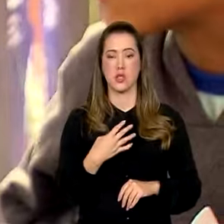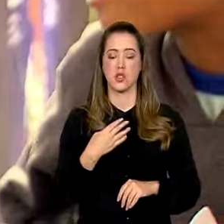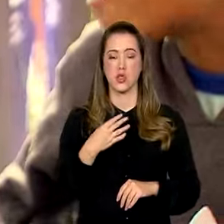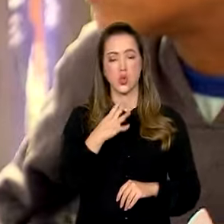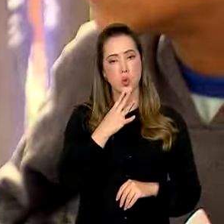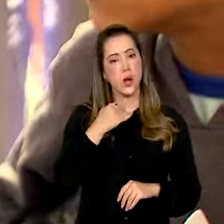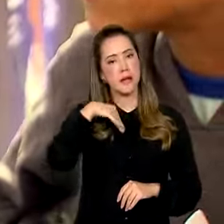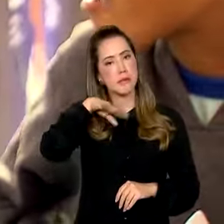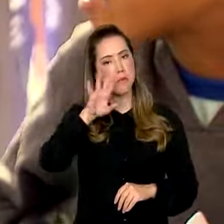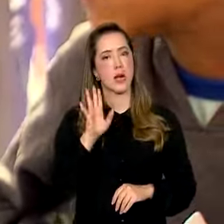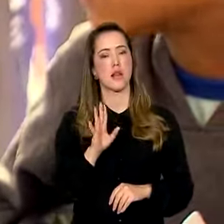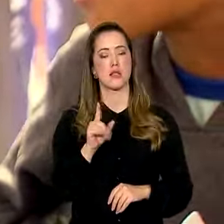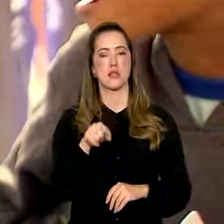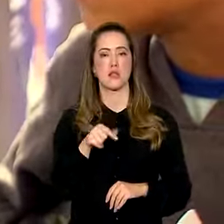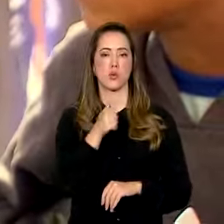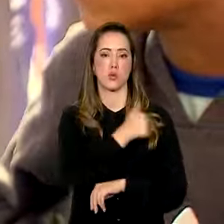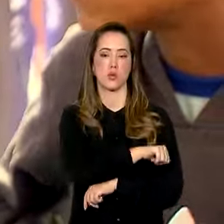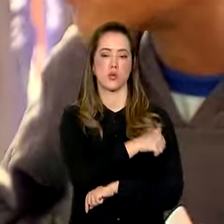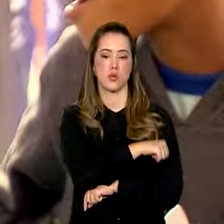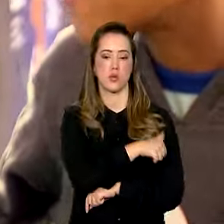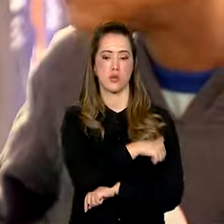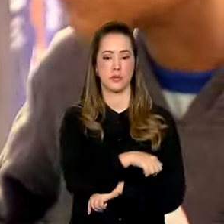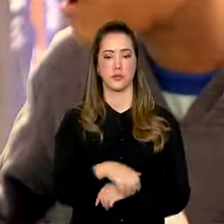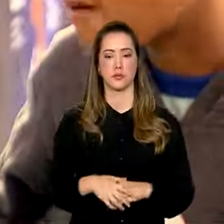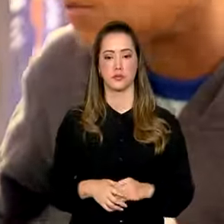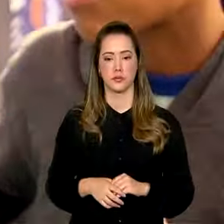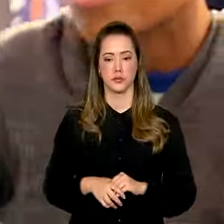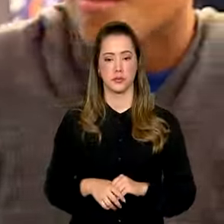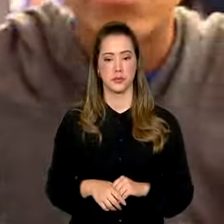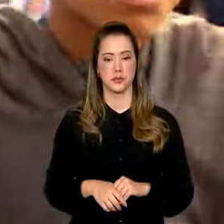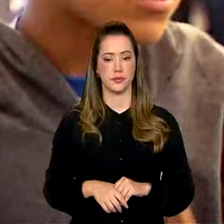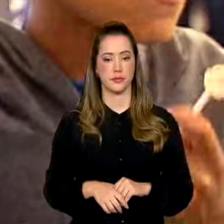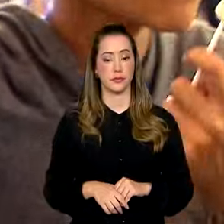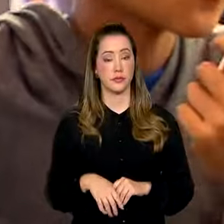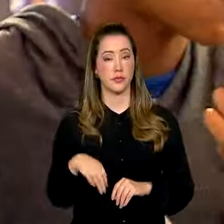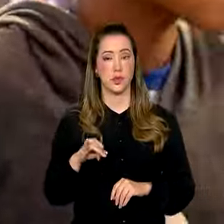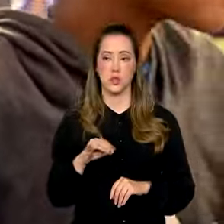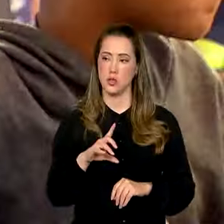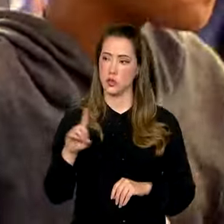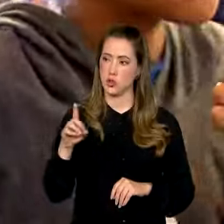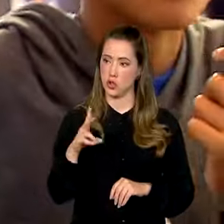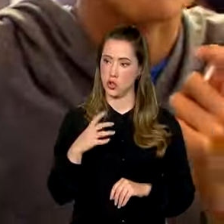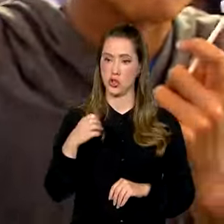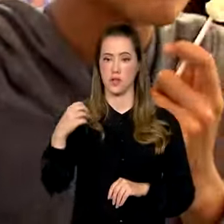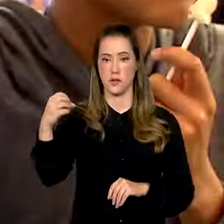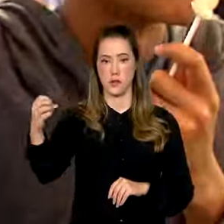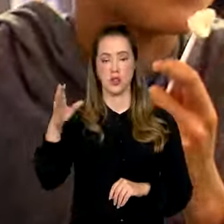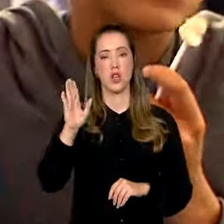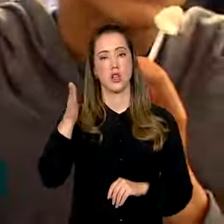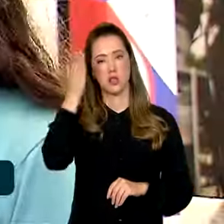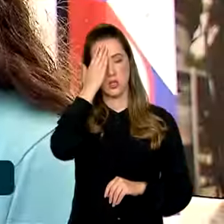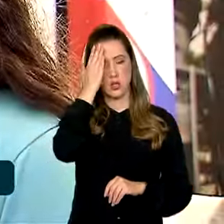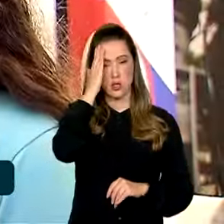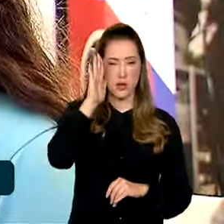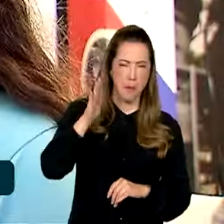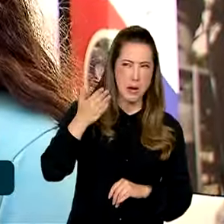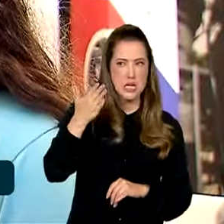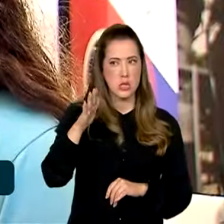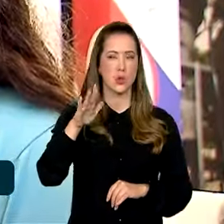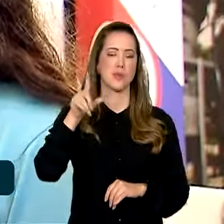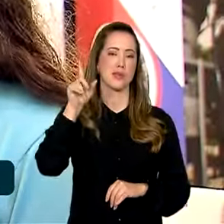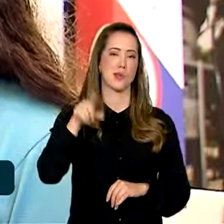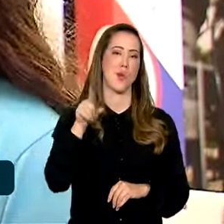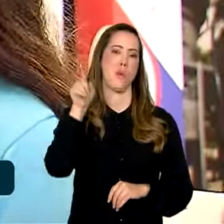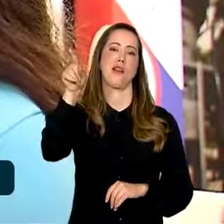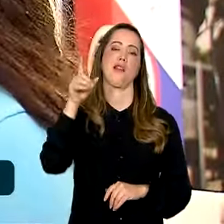mais sobre o Rio de Janeiro. Aí, caso um dia a gente for para o Rio de Janeiro, a gente já sabe mais ou menos como